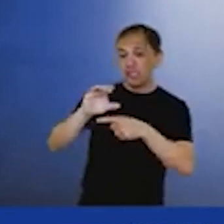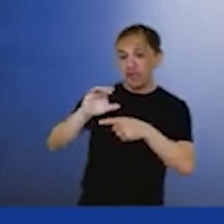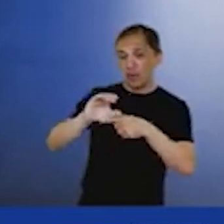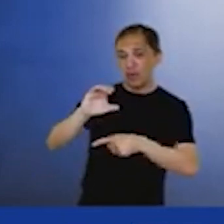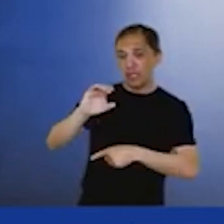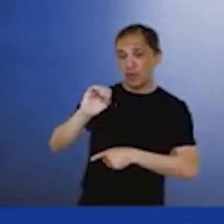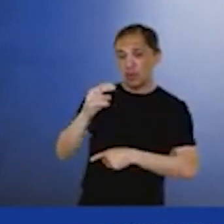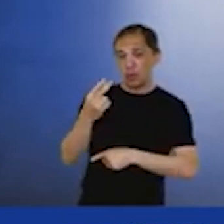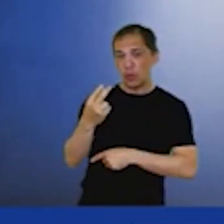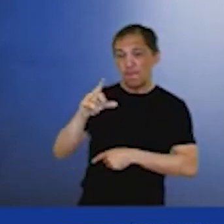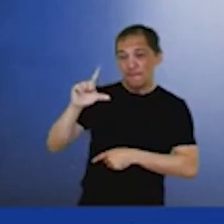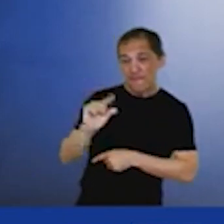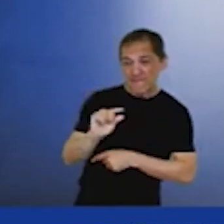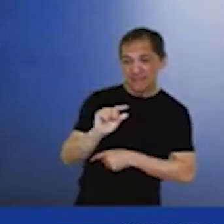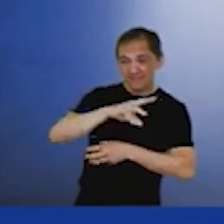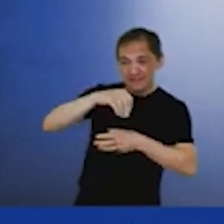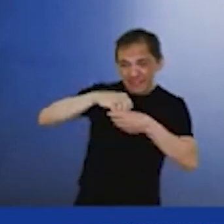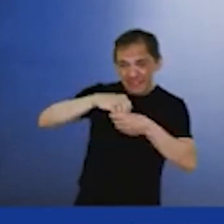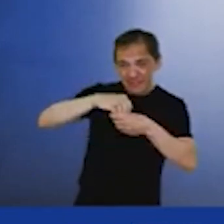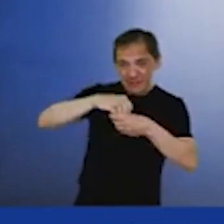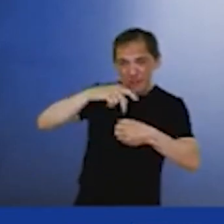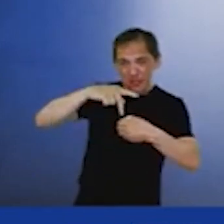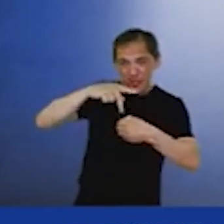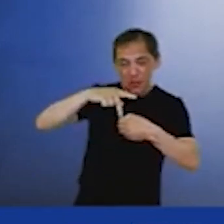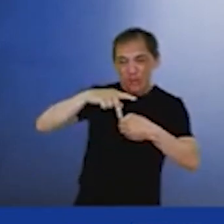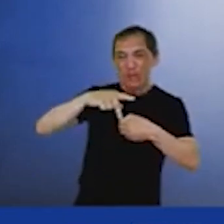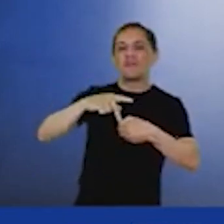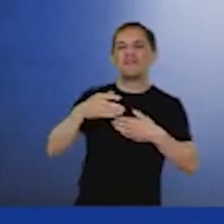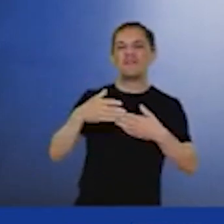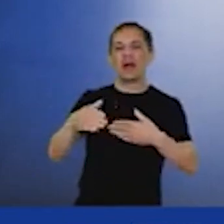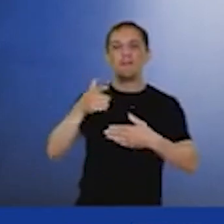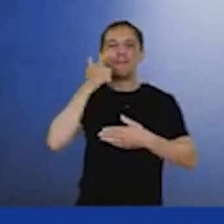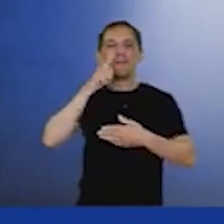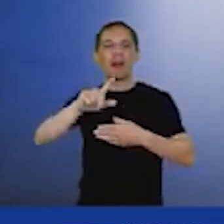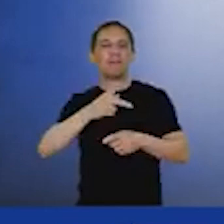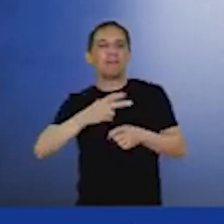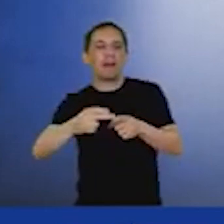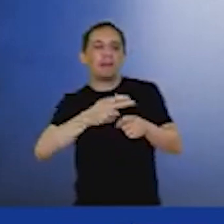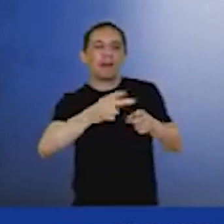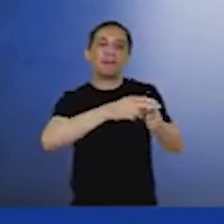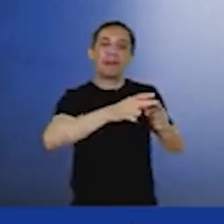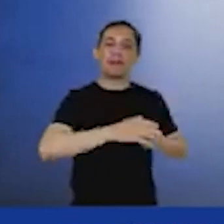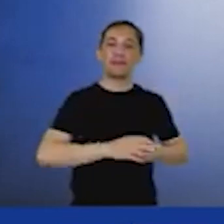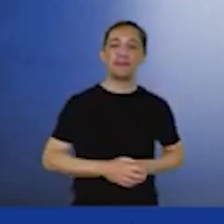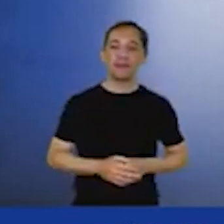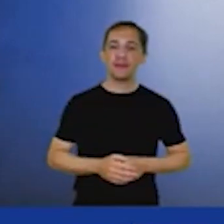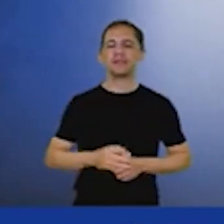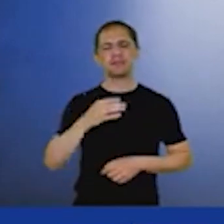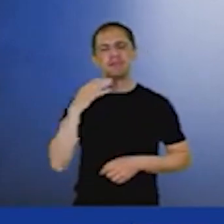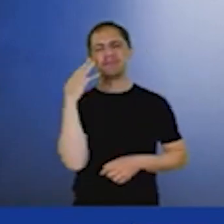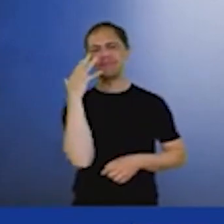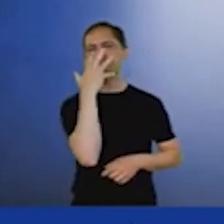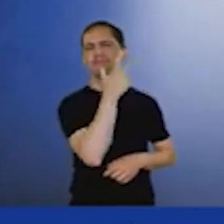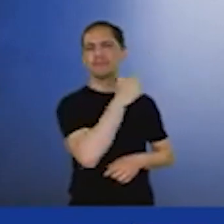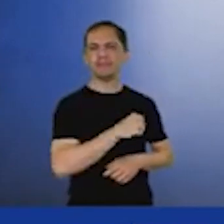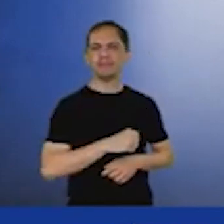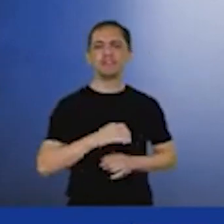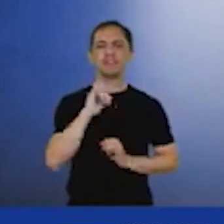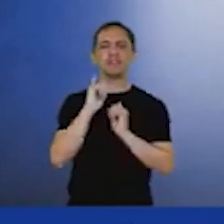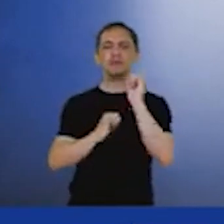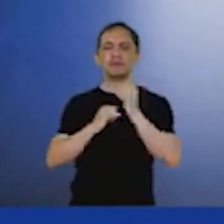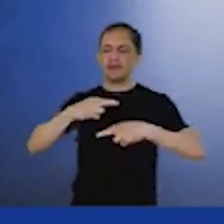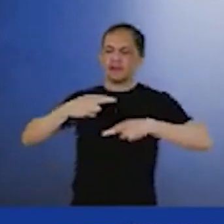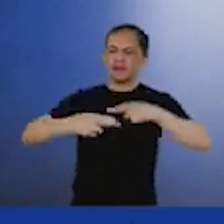Então, isso é a beleza do óleo e gás nacional. Essa associação com a indústria renovável,